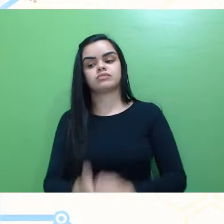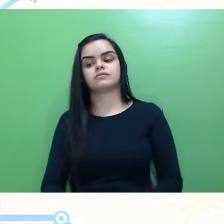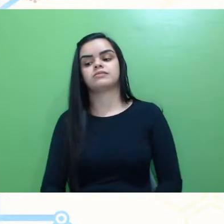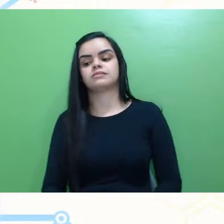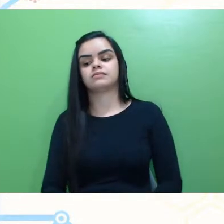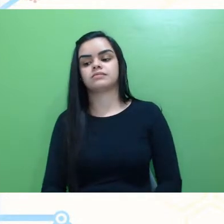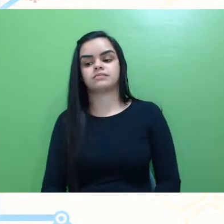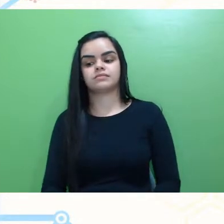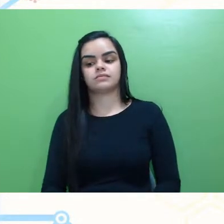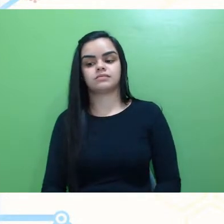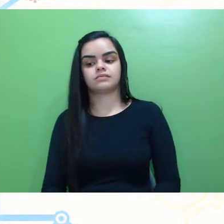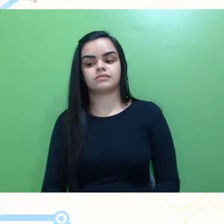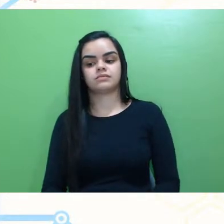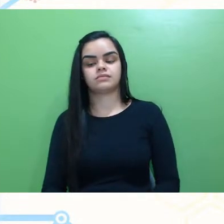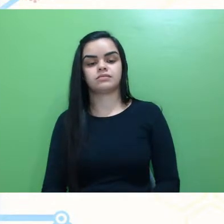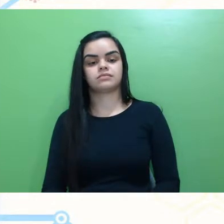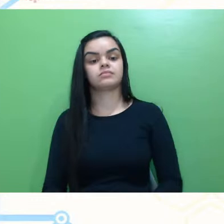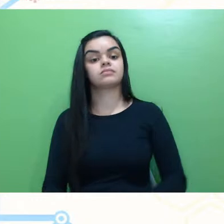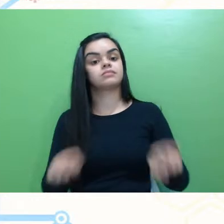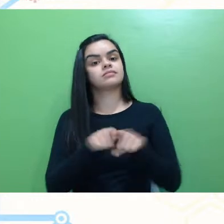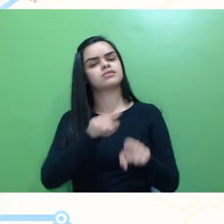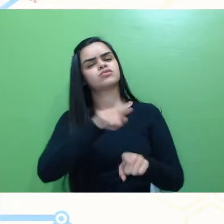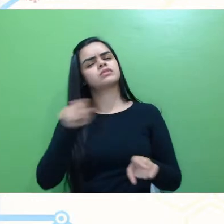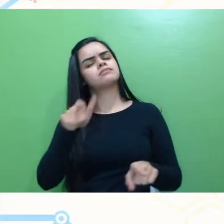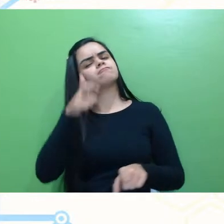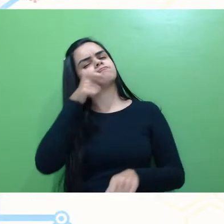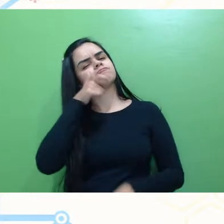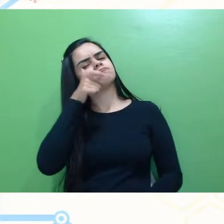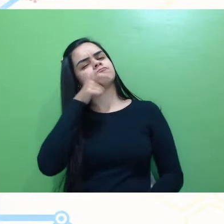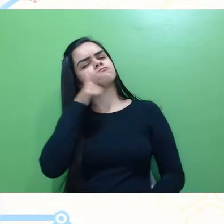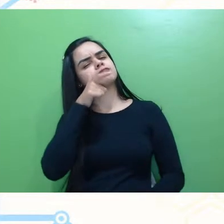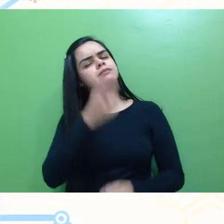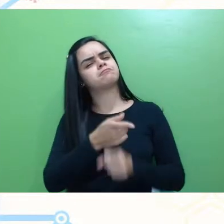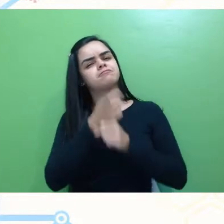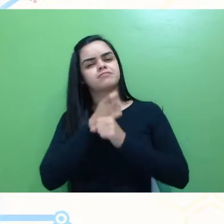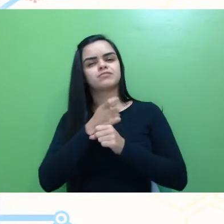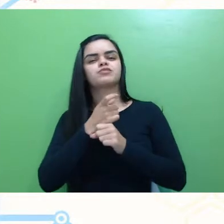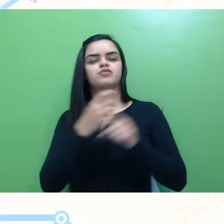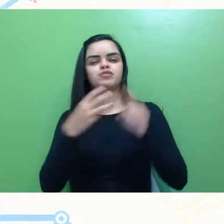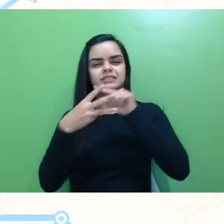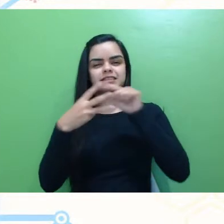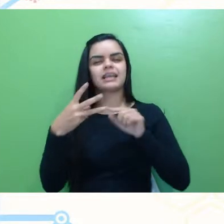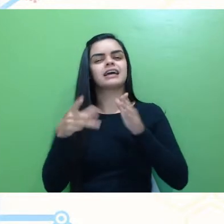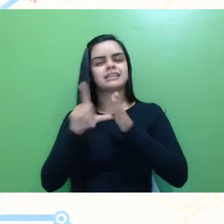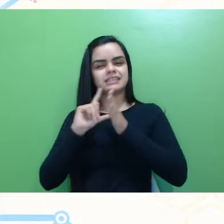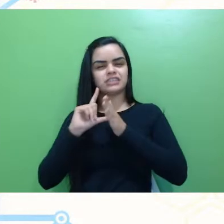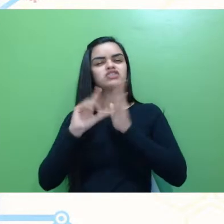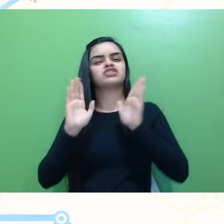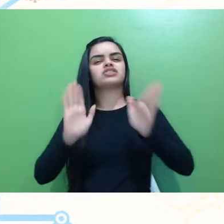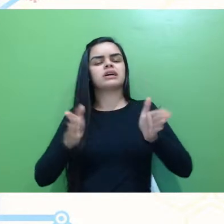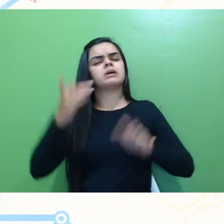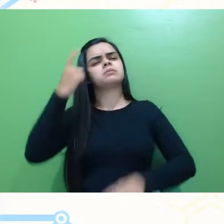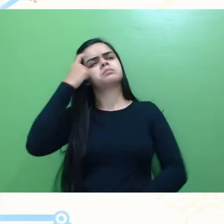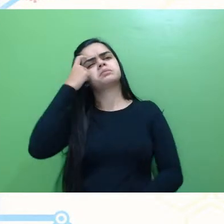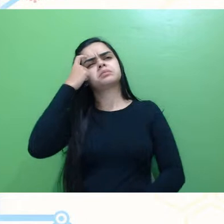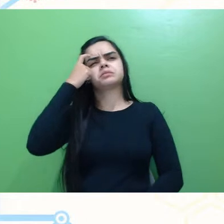também estava ouvindo vocês falarem, Antônio, Leandro e Cíntia, e pensando que